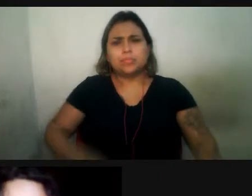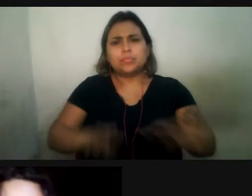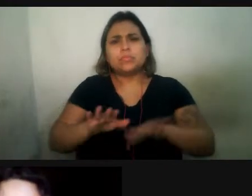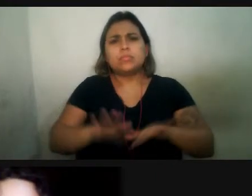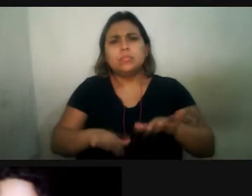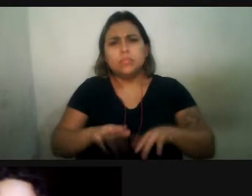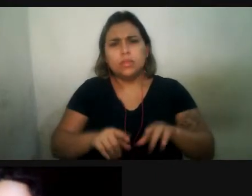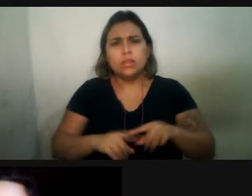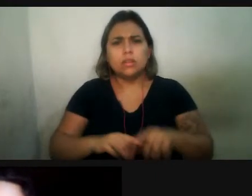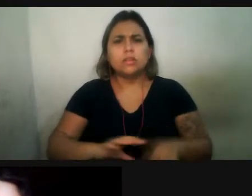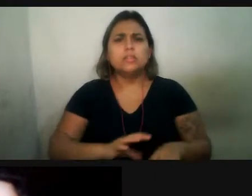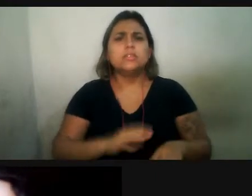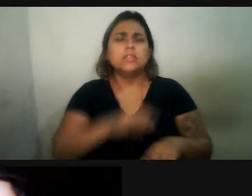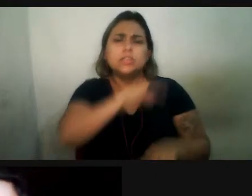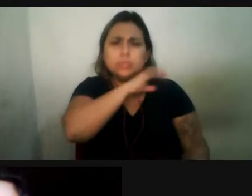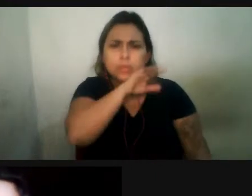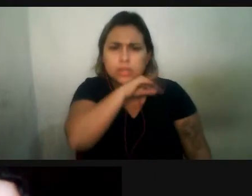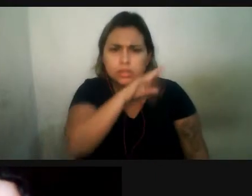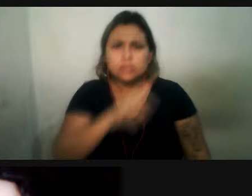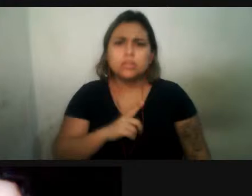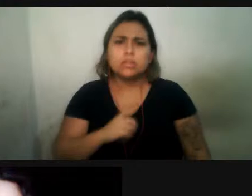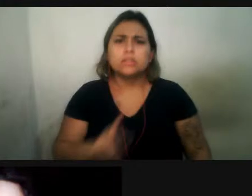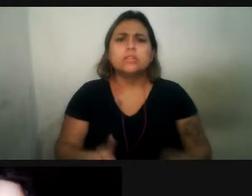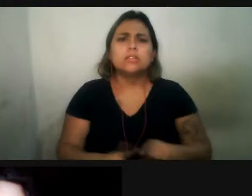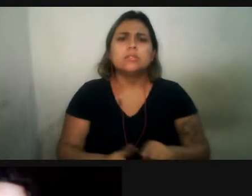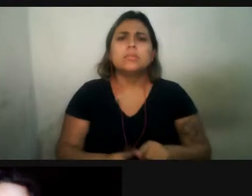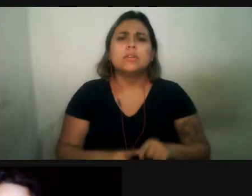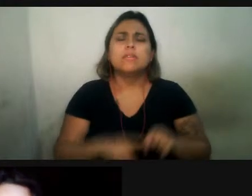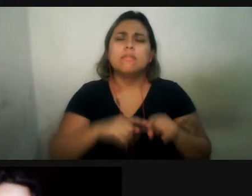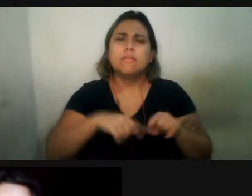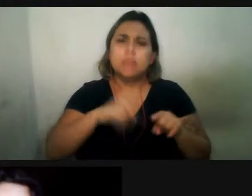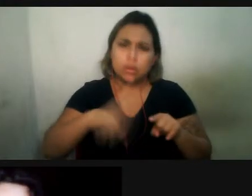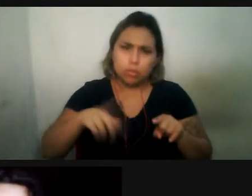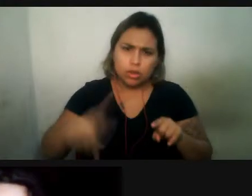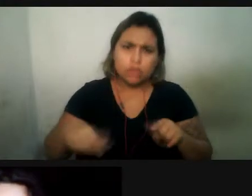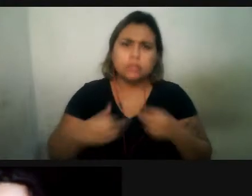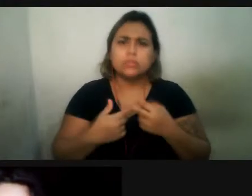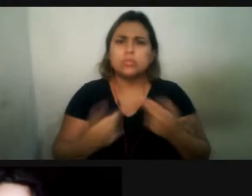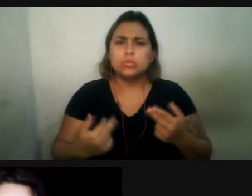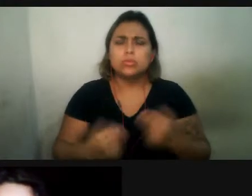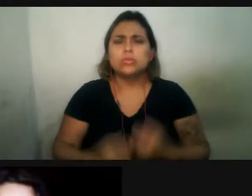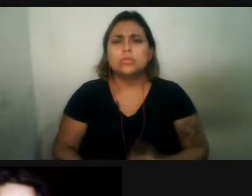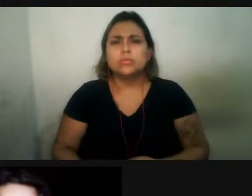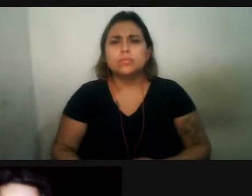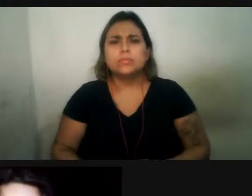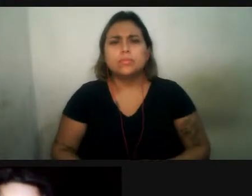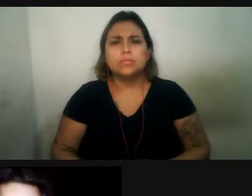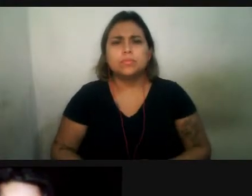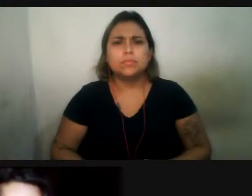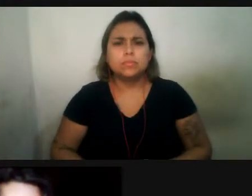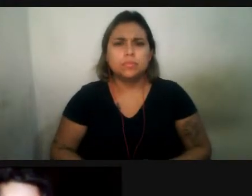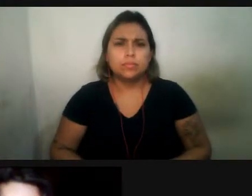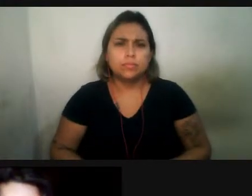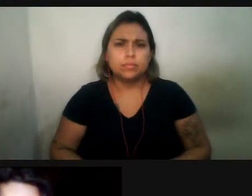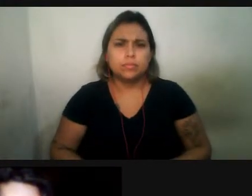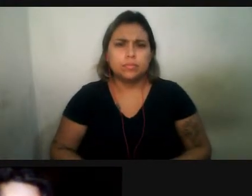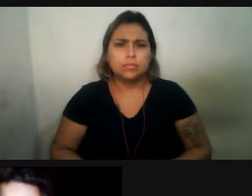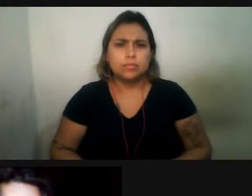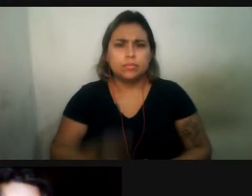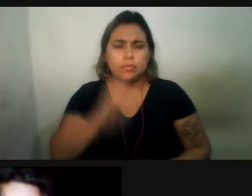sim alterar alguns fatores de frequência ou de forma, mas a gente, eu estava fazendo análise da